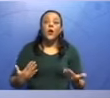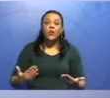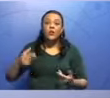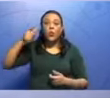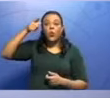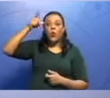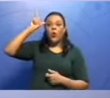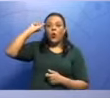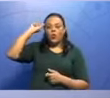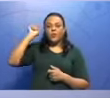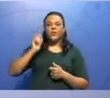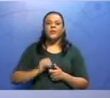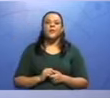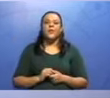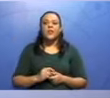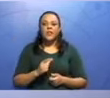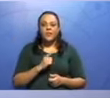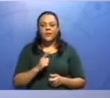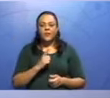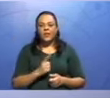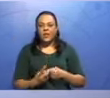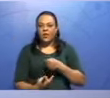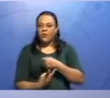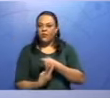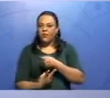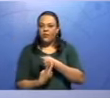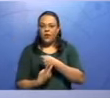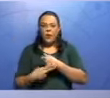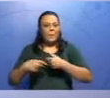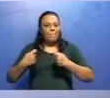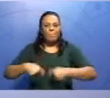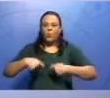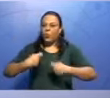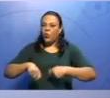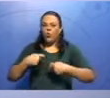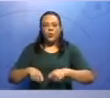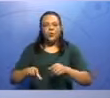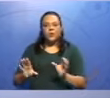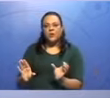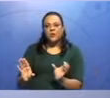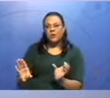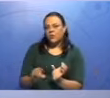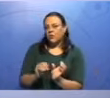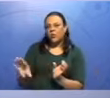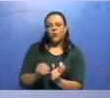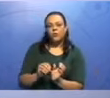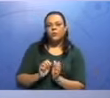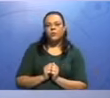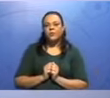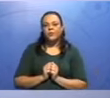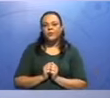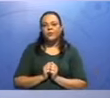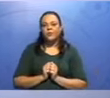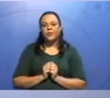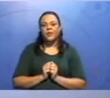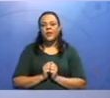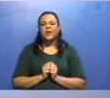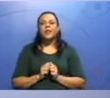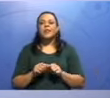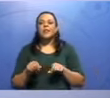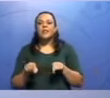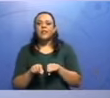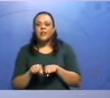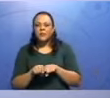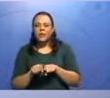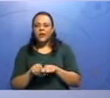Continuo tendo um verbo intransitivo. Então, não só quando eu tenho um ponto depois do verbo, que ele é intransitivo, mas quando eu tenho também